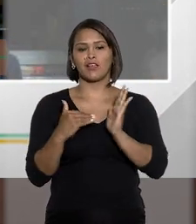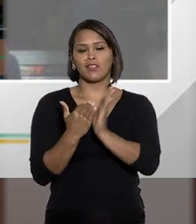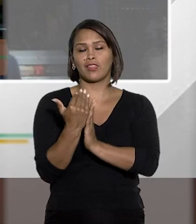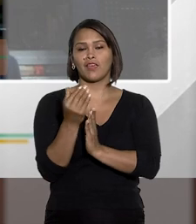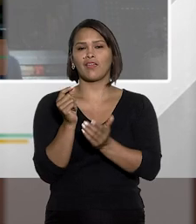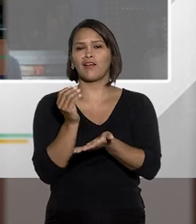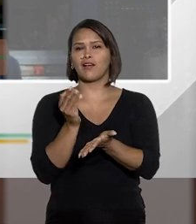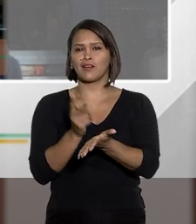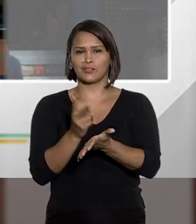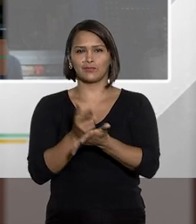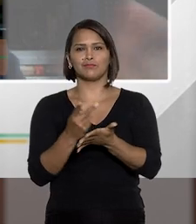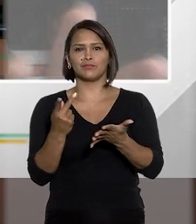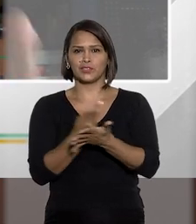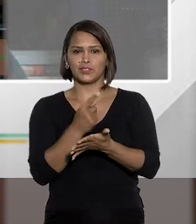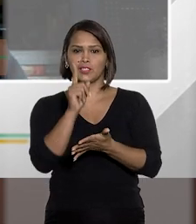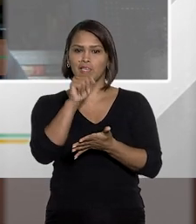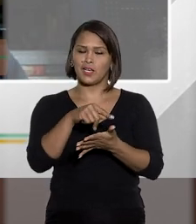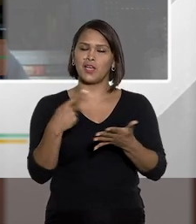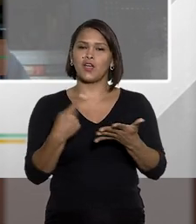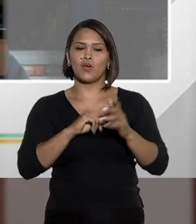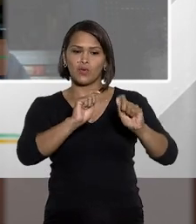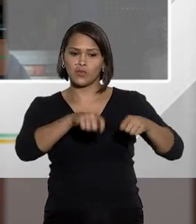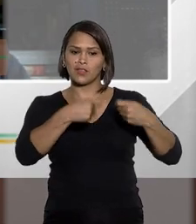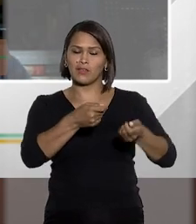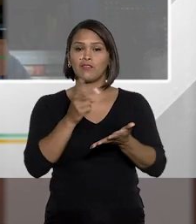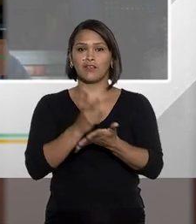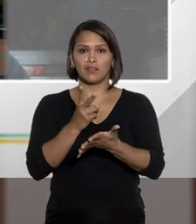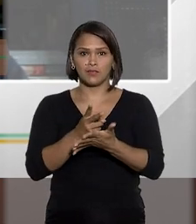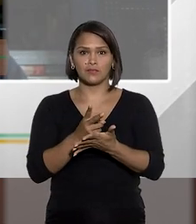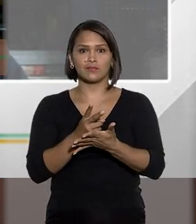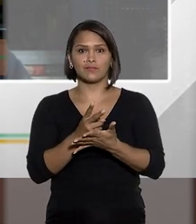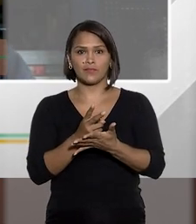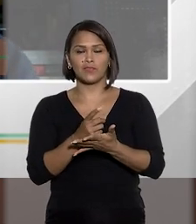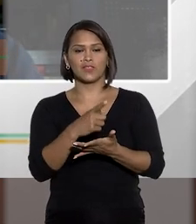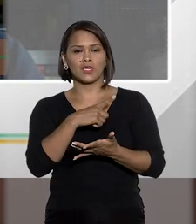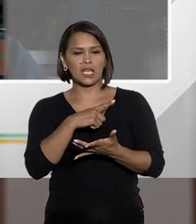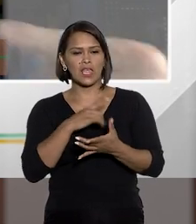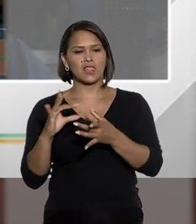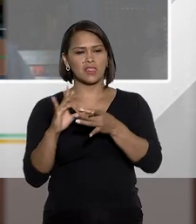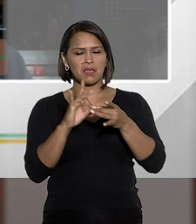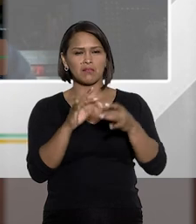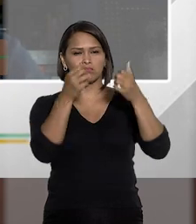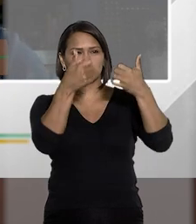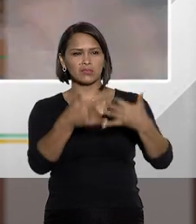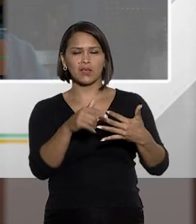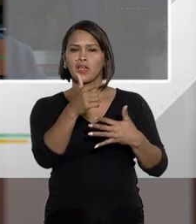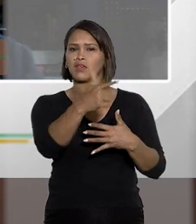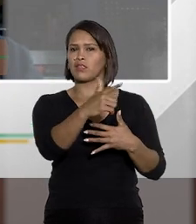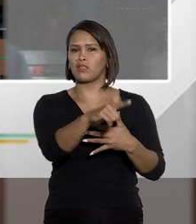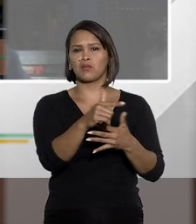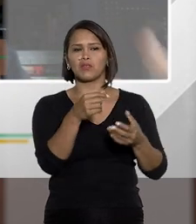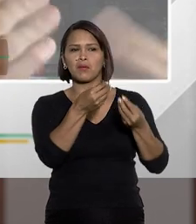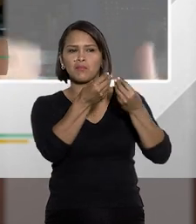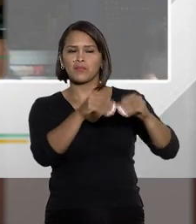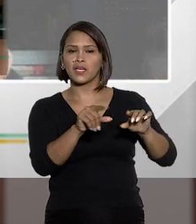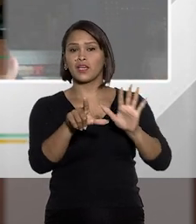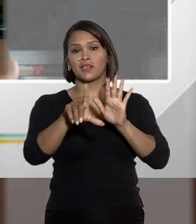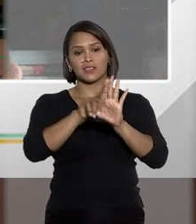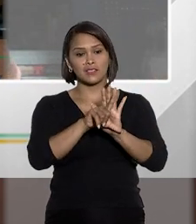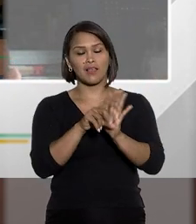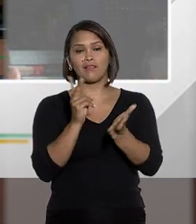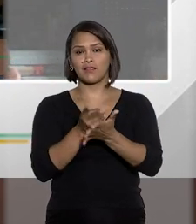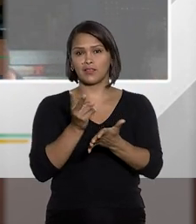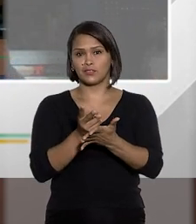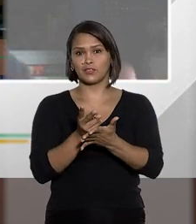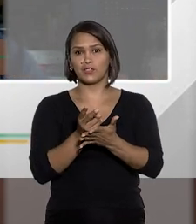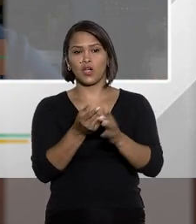em plena vigência. É algo que eu estou defendendo, o que vem prevalecendo. Tem corrente que diz que ela não tem vacácio alguma se a